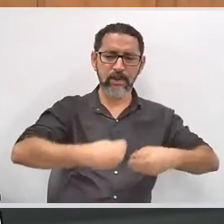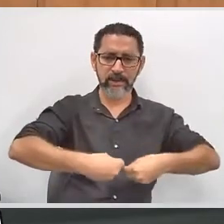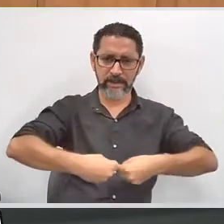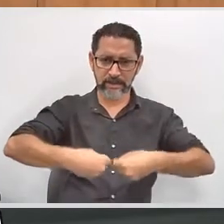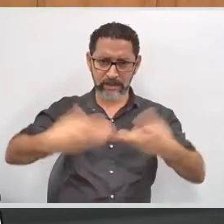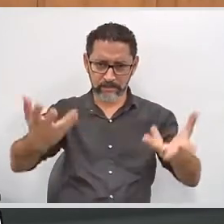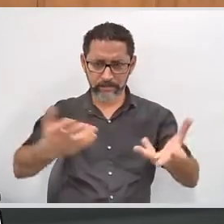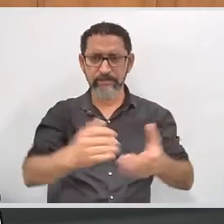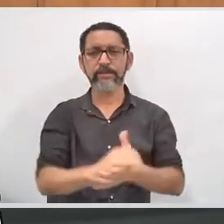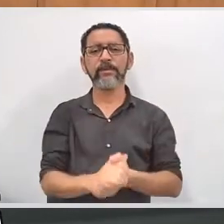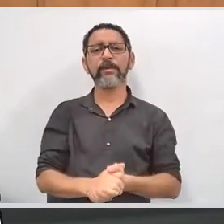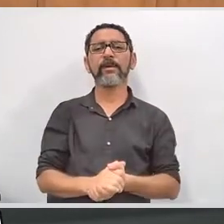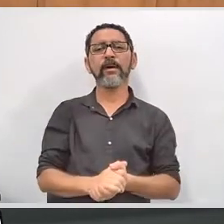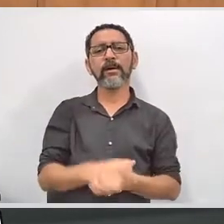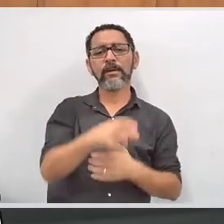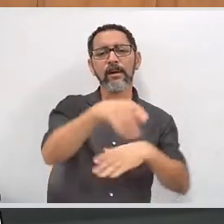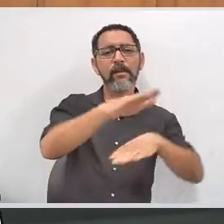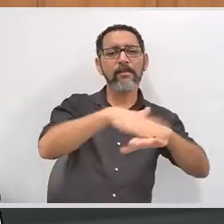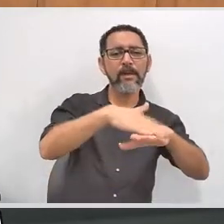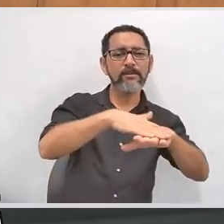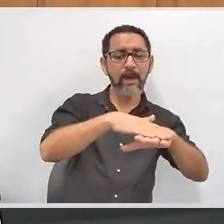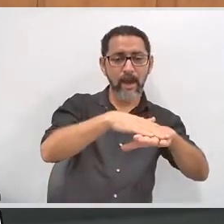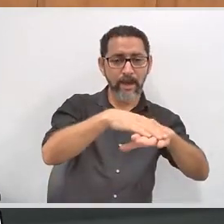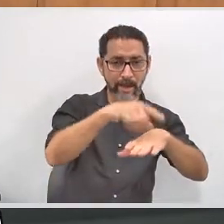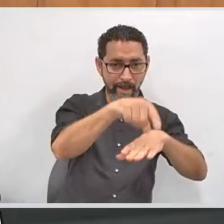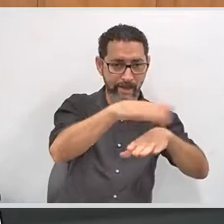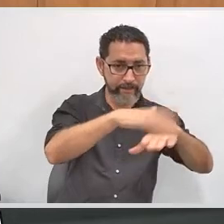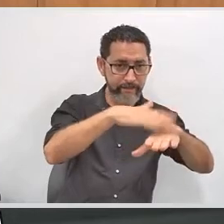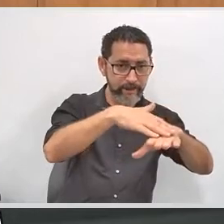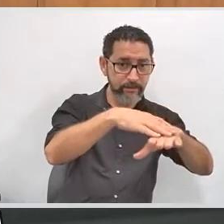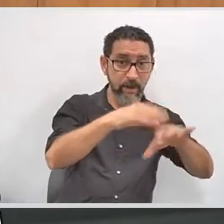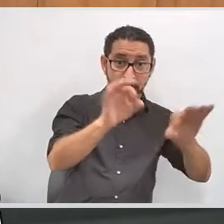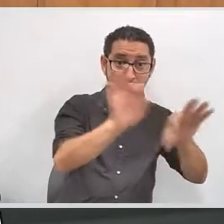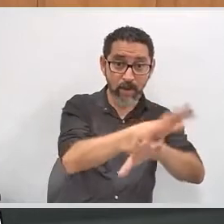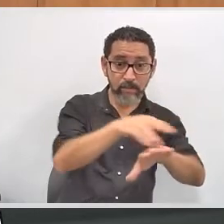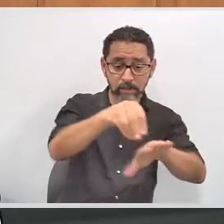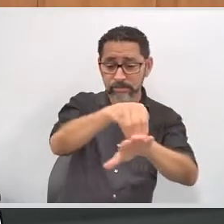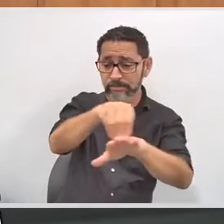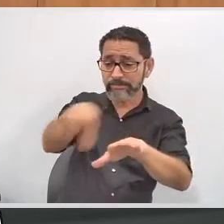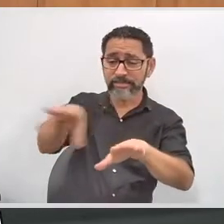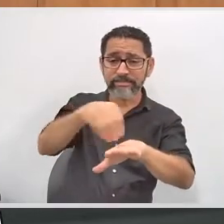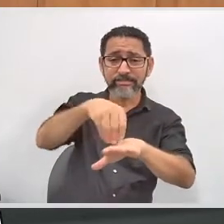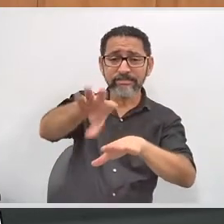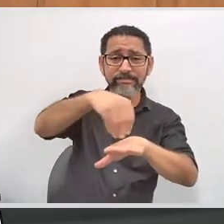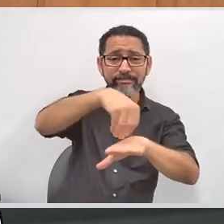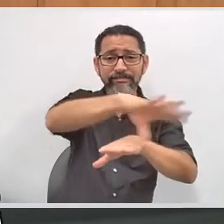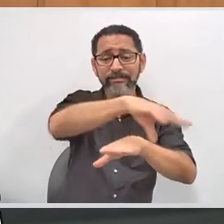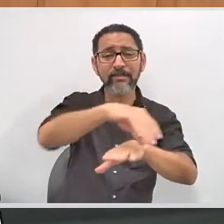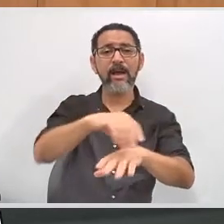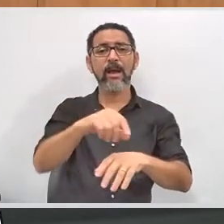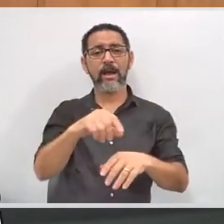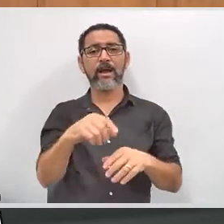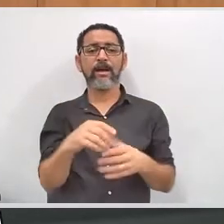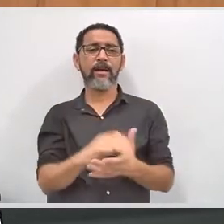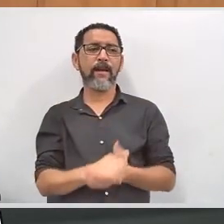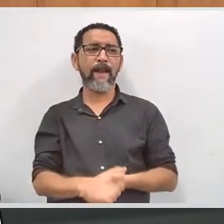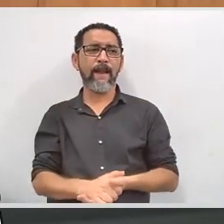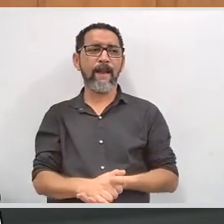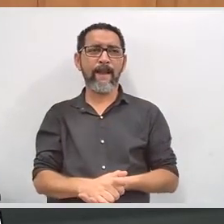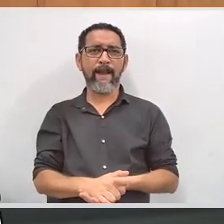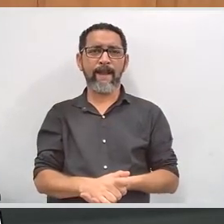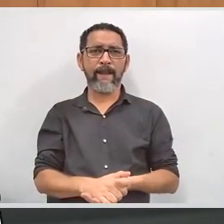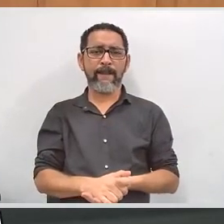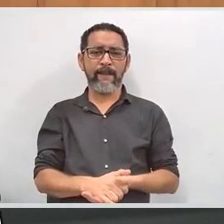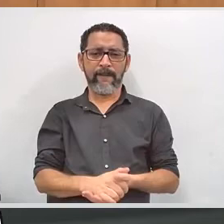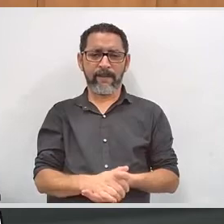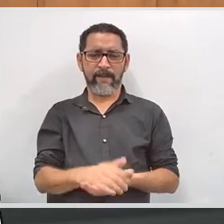e o chefe de cartório, responsável pelo treinamento dos mesários, serão os responsáveis por fazer a multiplicação dessa